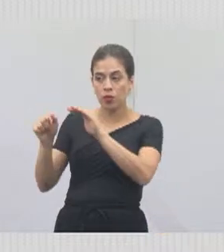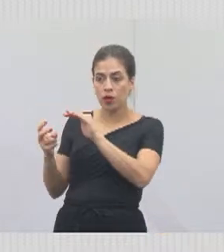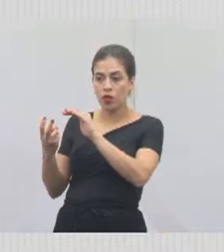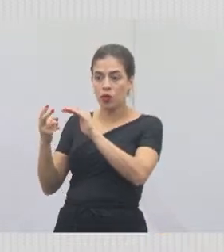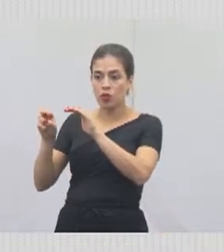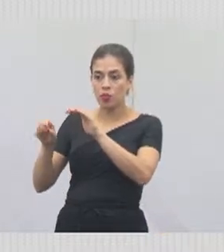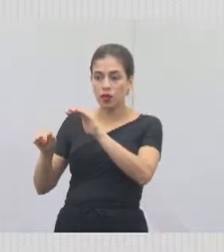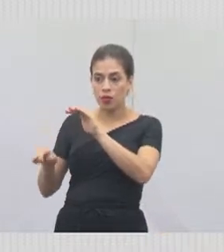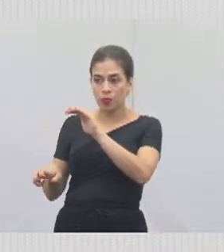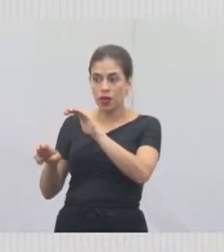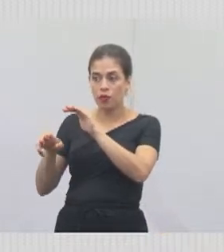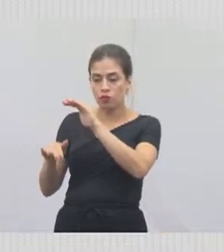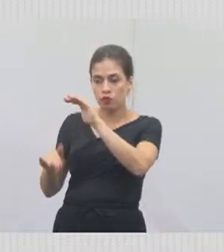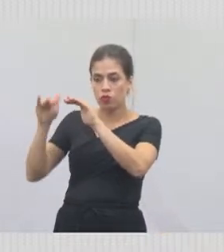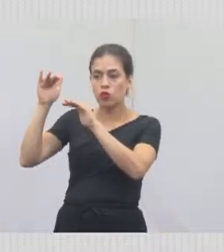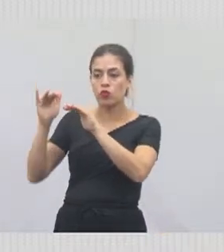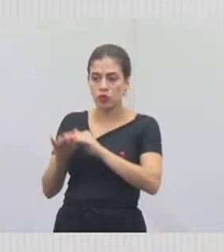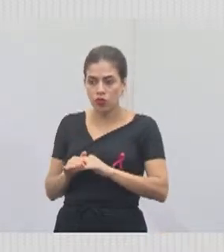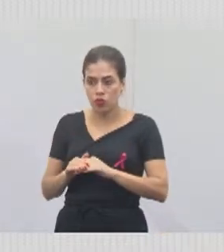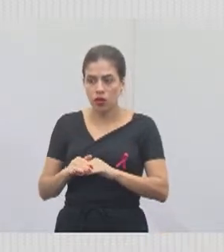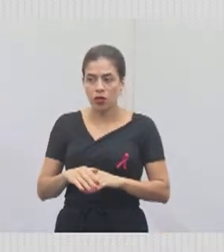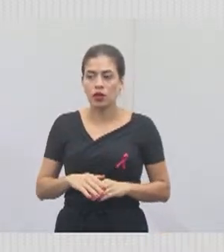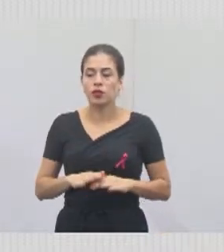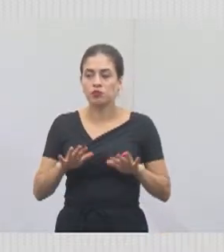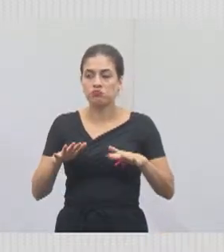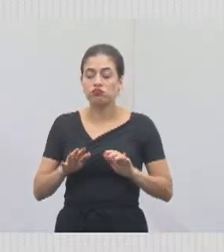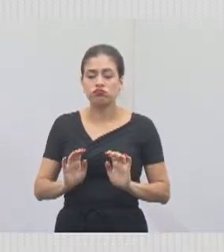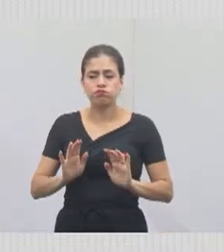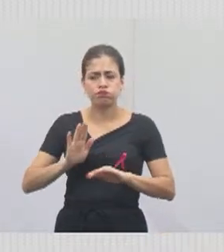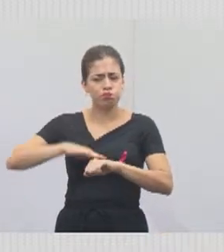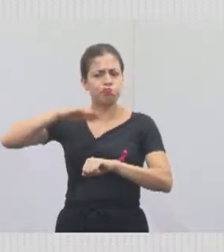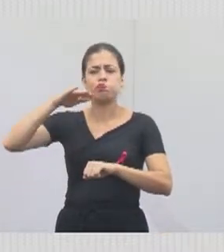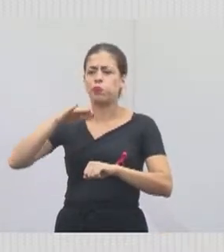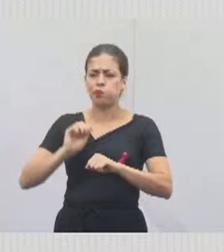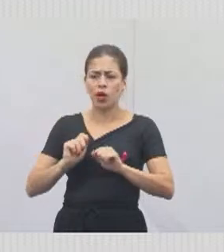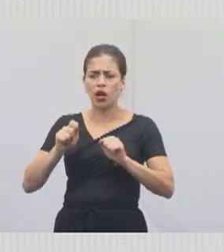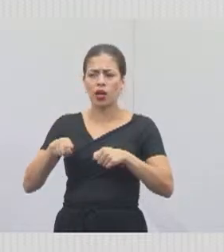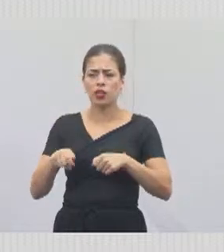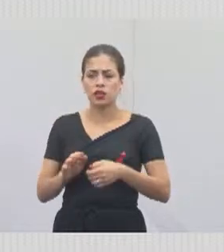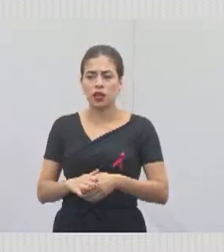ou seja, mais do o dobro da capacidade de remédio de drenagem.